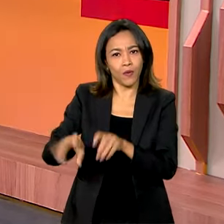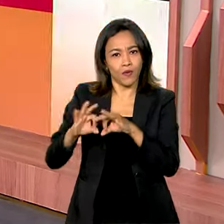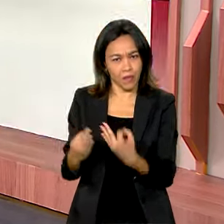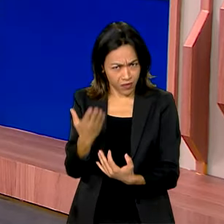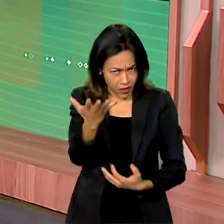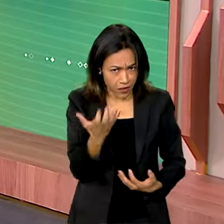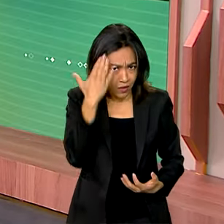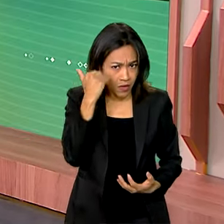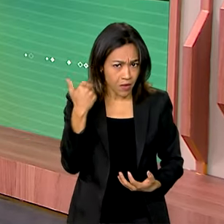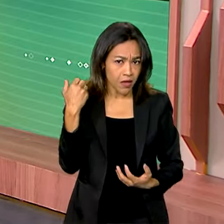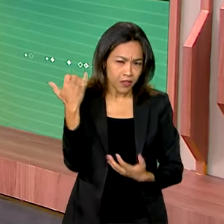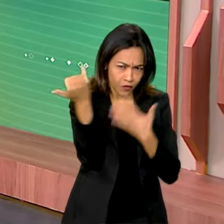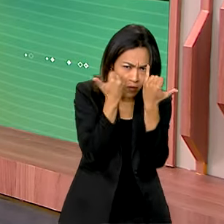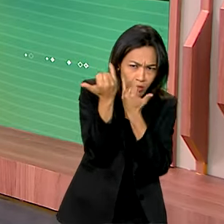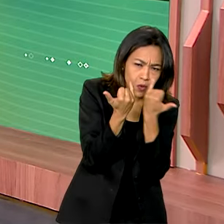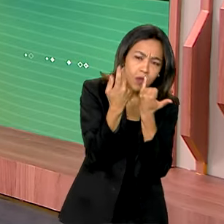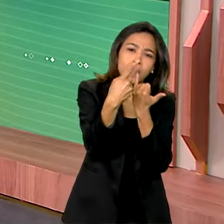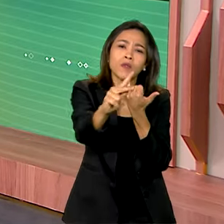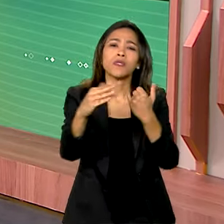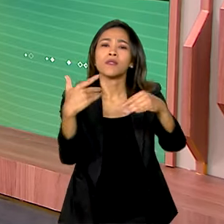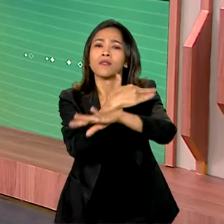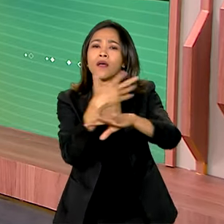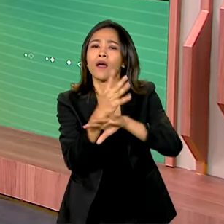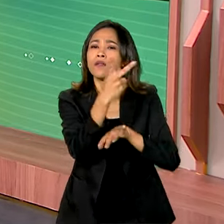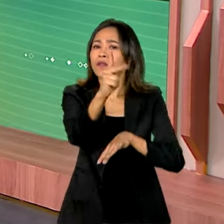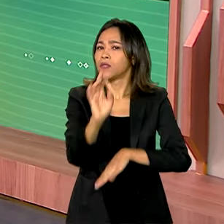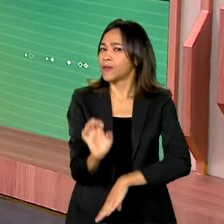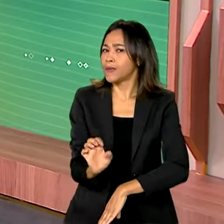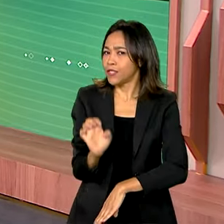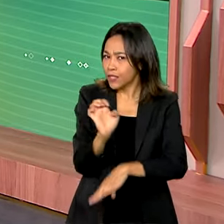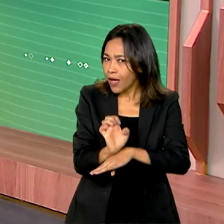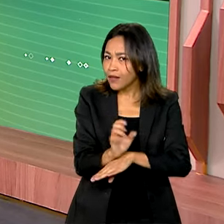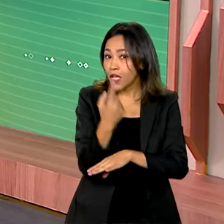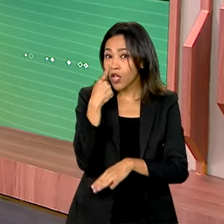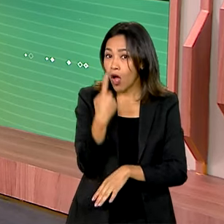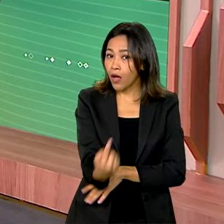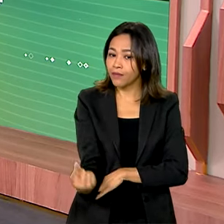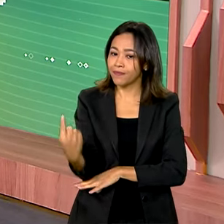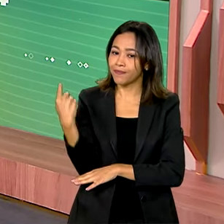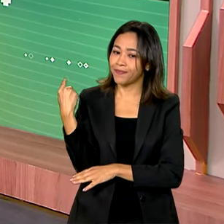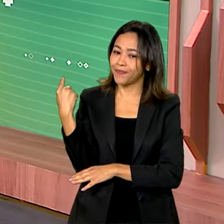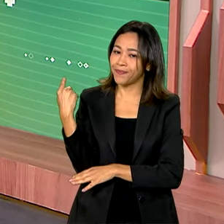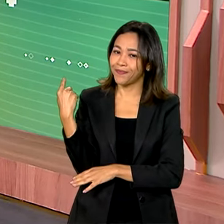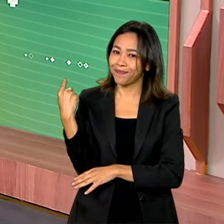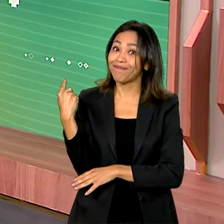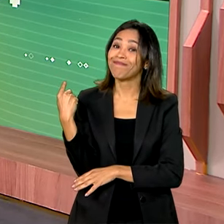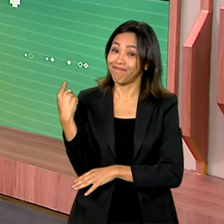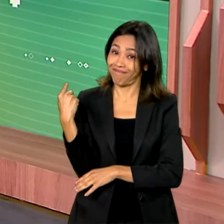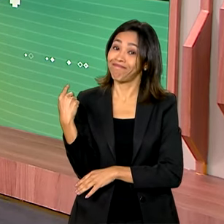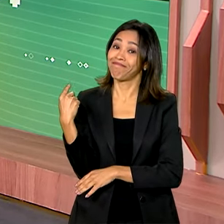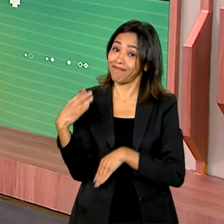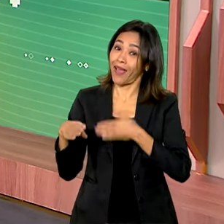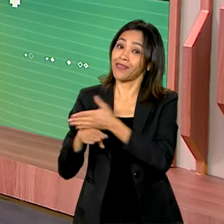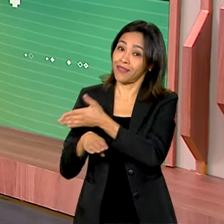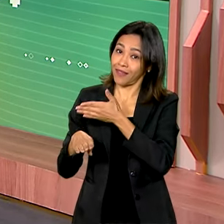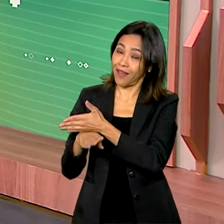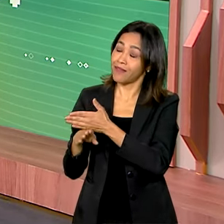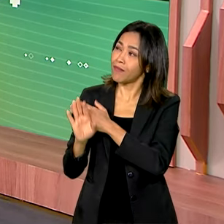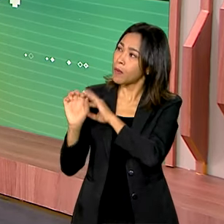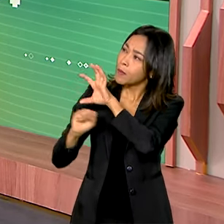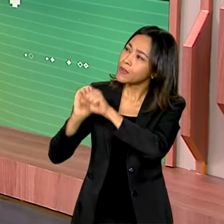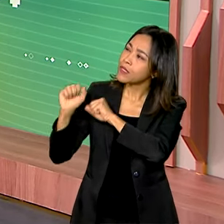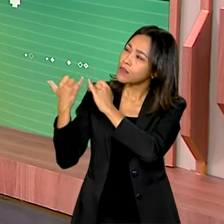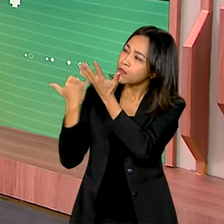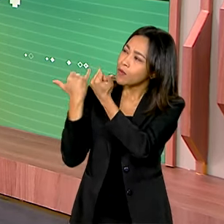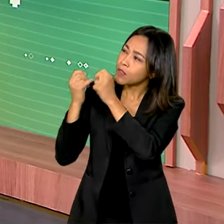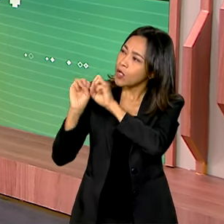governo federal está fazendo na sua cidade, no seu estado, basta acessar. Olha aí. gov.br barra comunica